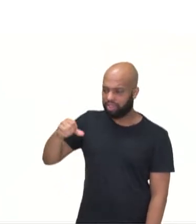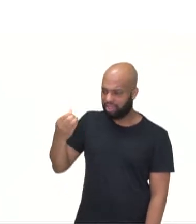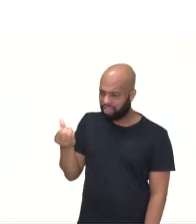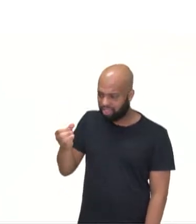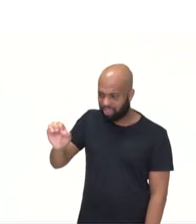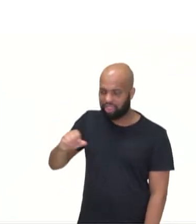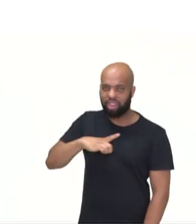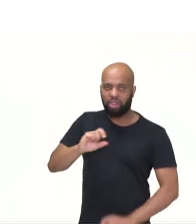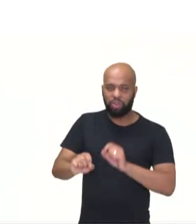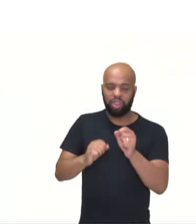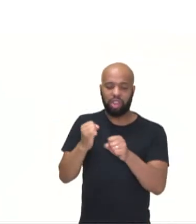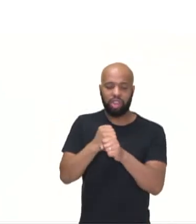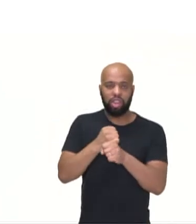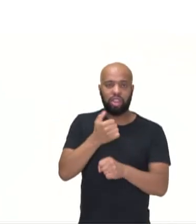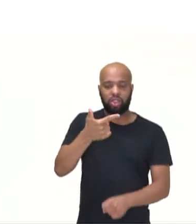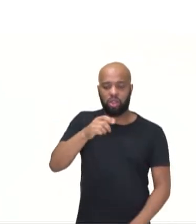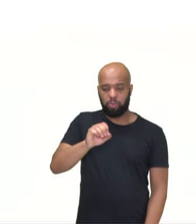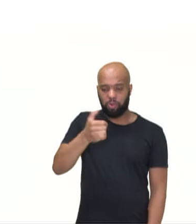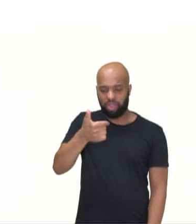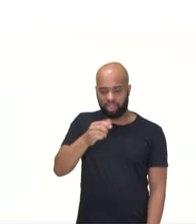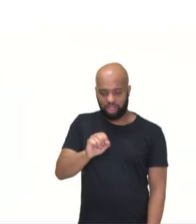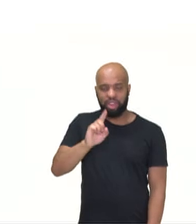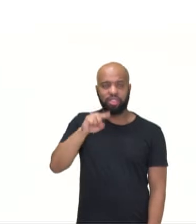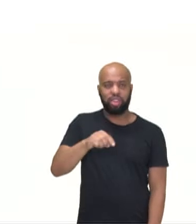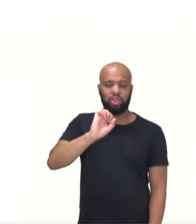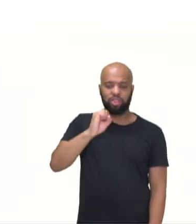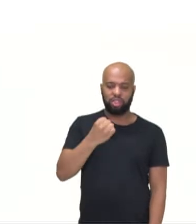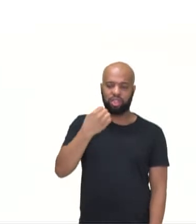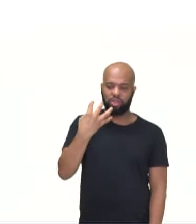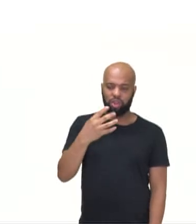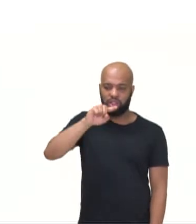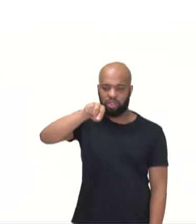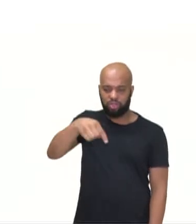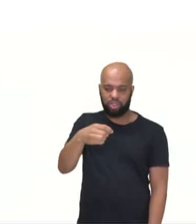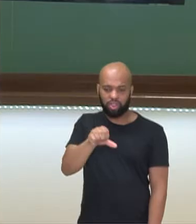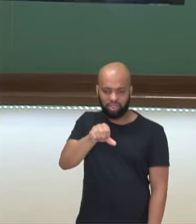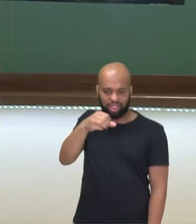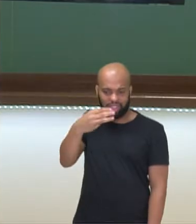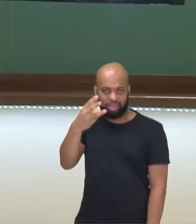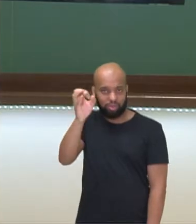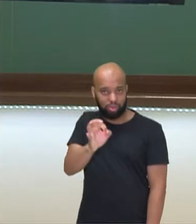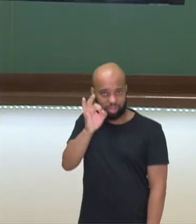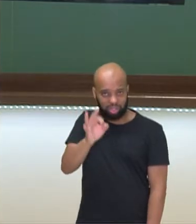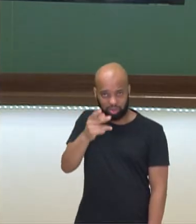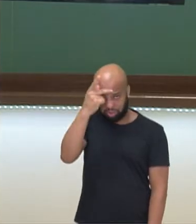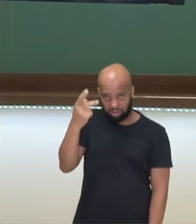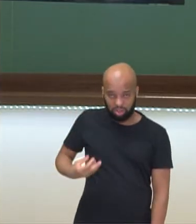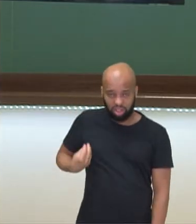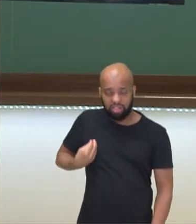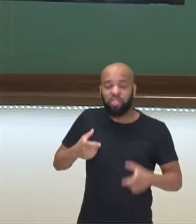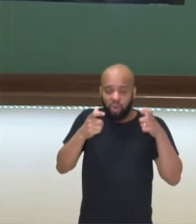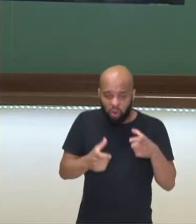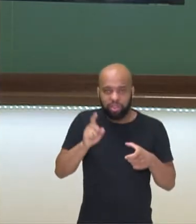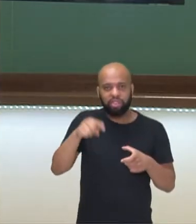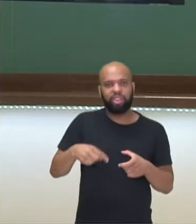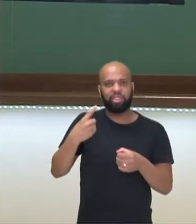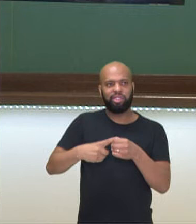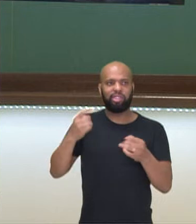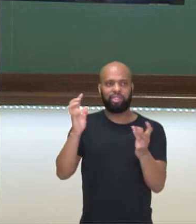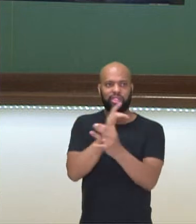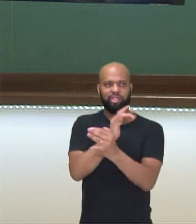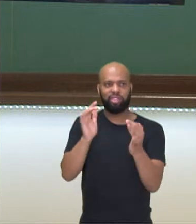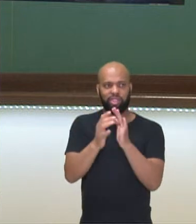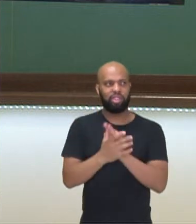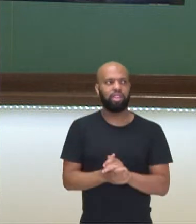2010 com 84,93% das pessoas morando nas cidades, tá ok?